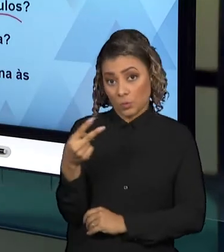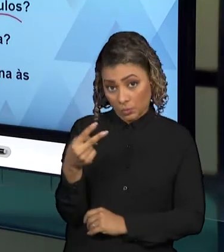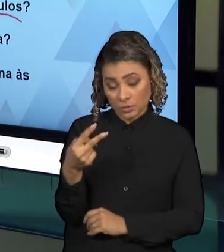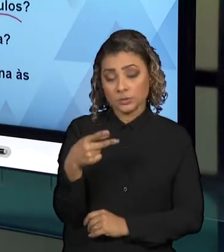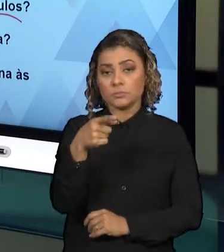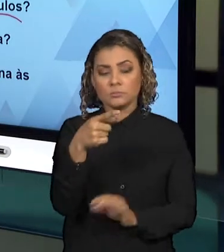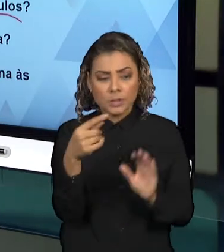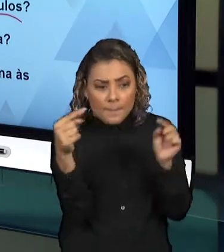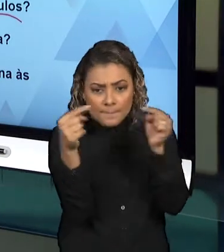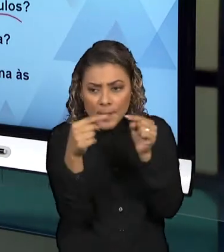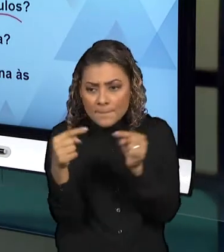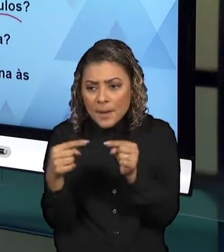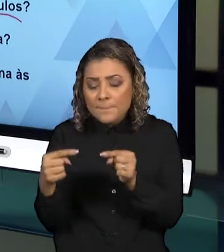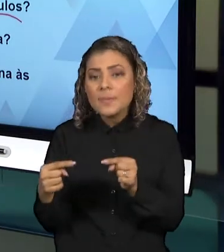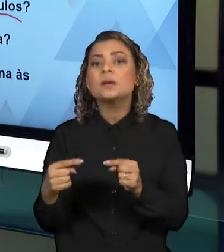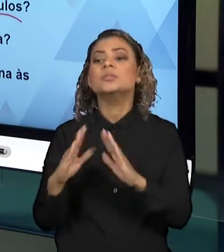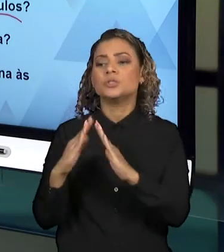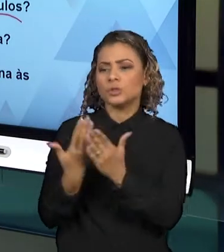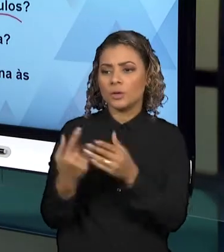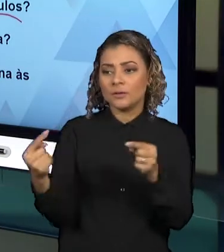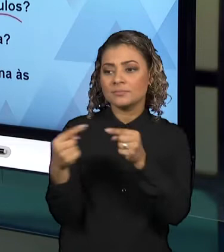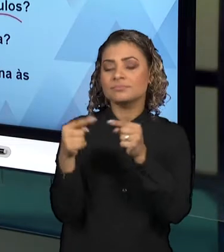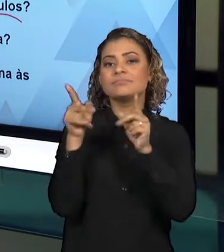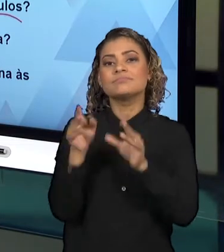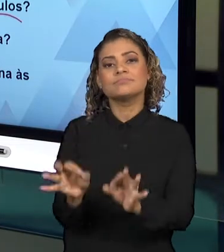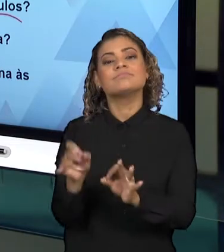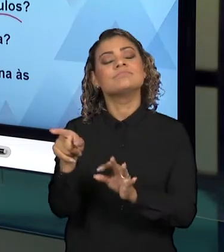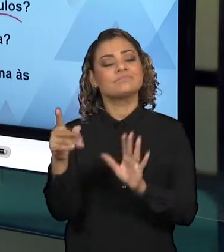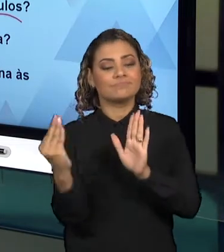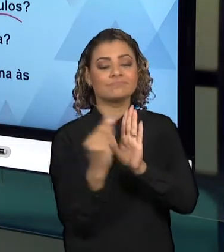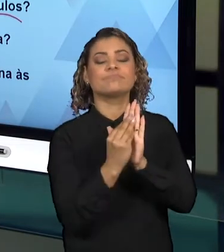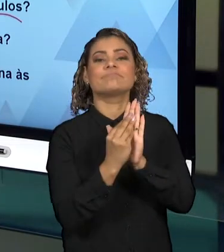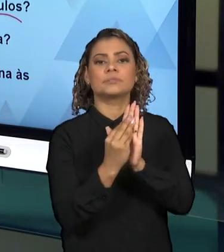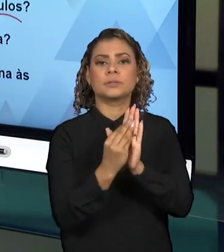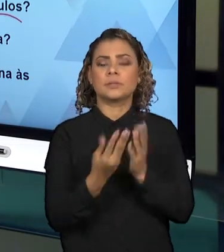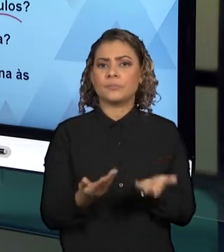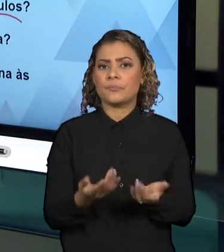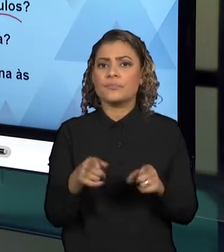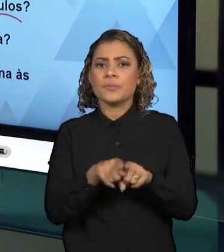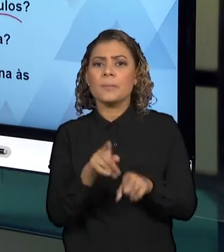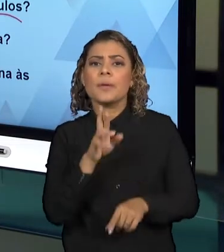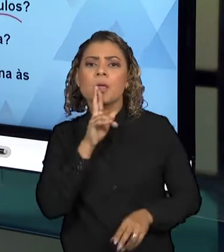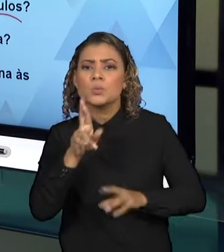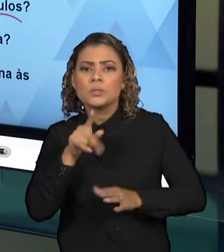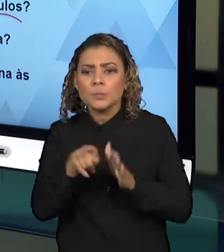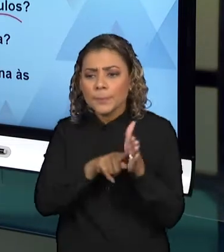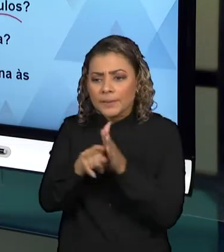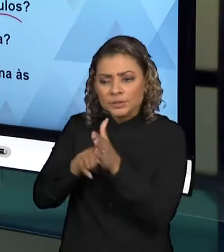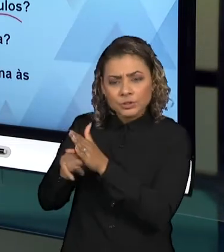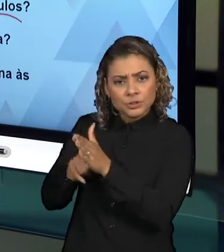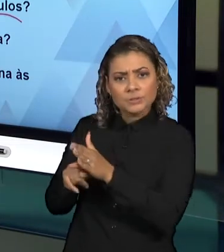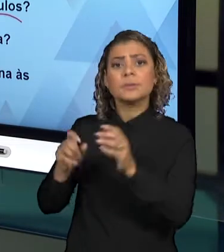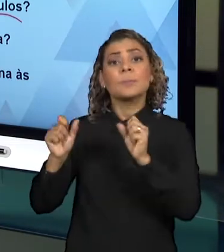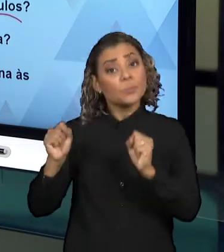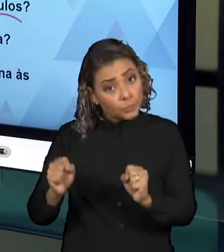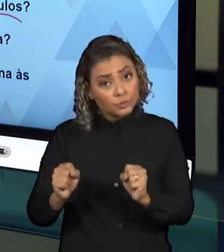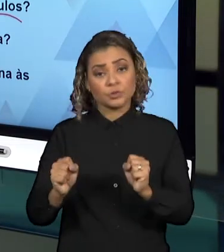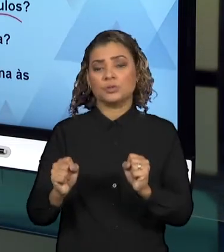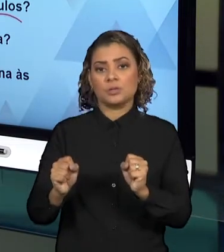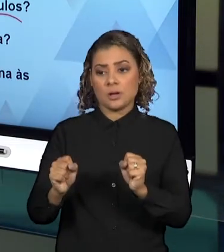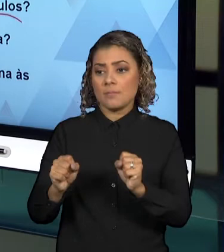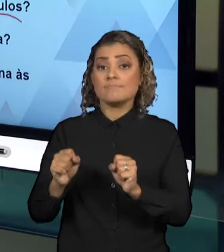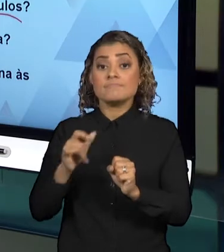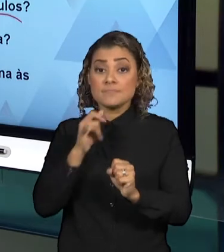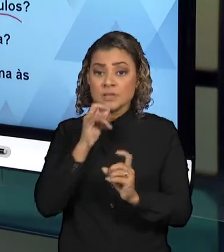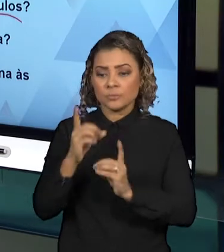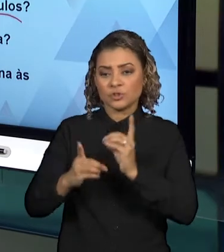apareceram na sala de aula? Em que momento alguns resultados de pesquisa poderiam ser aplicados a uma situação